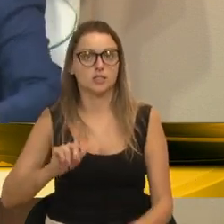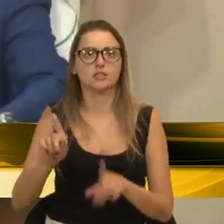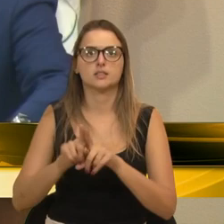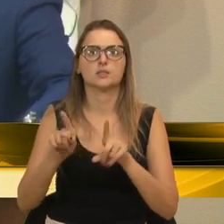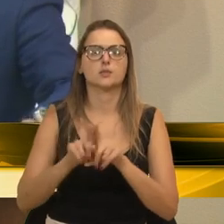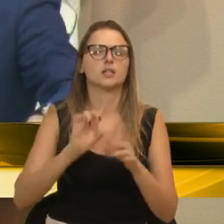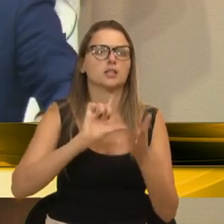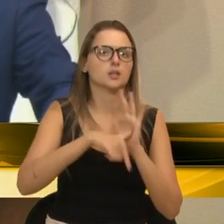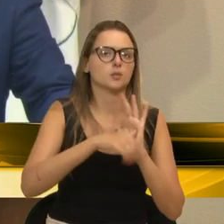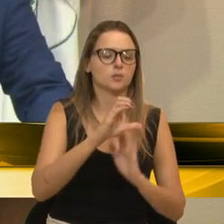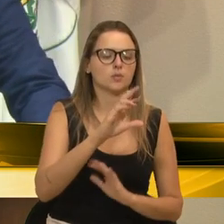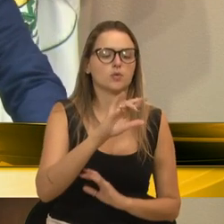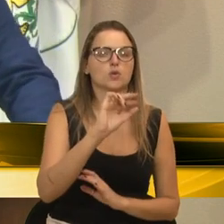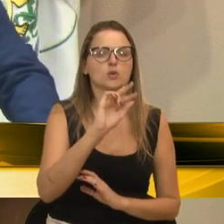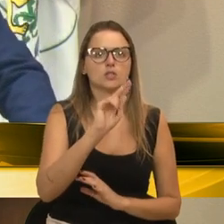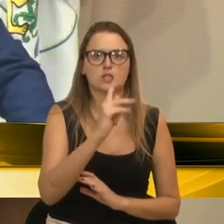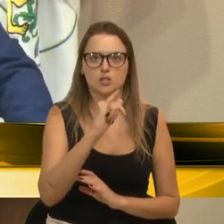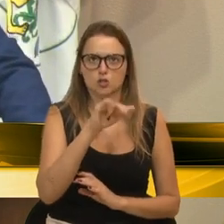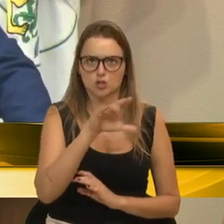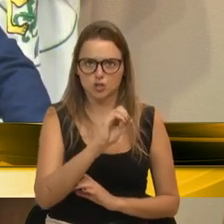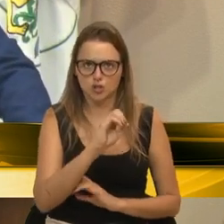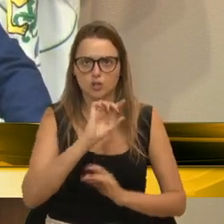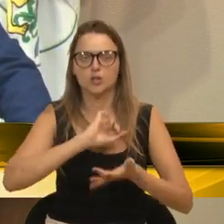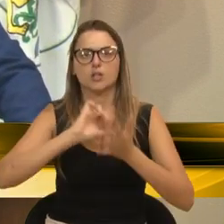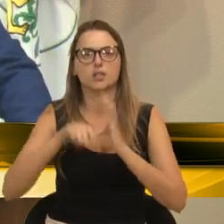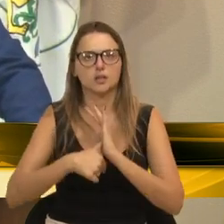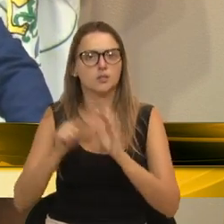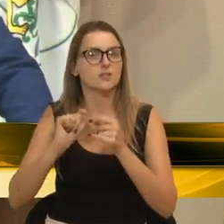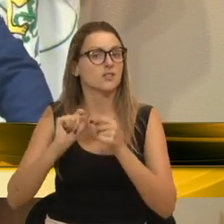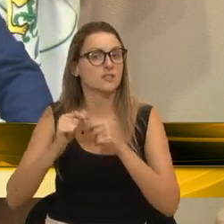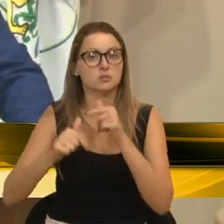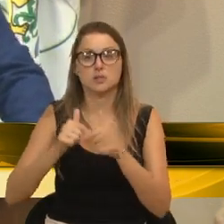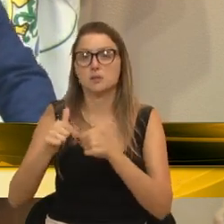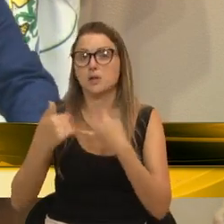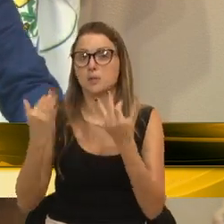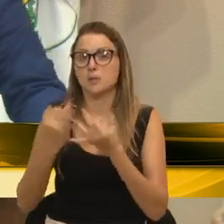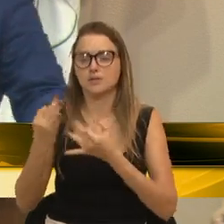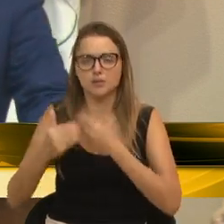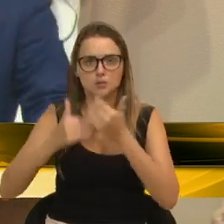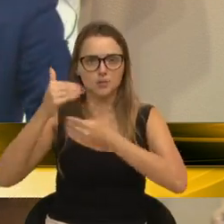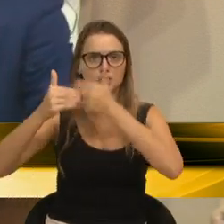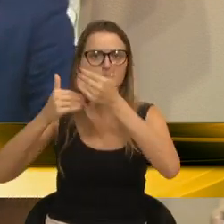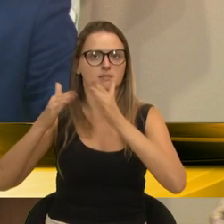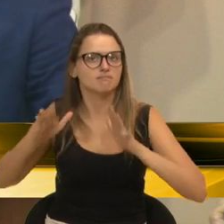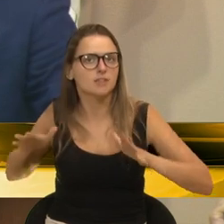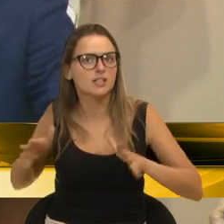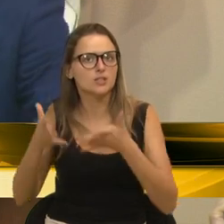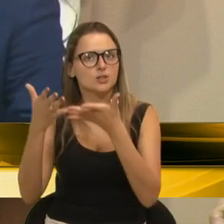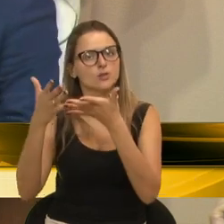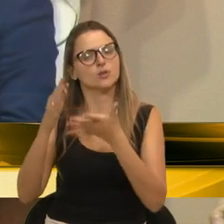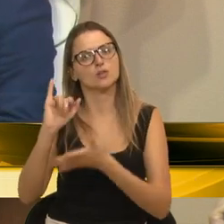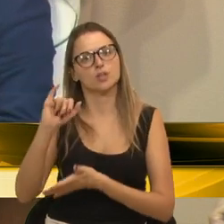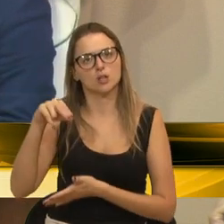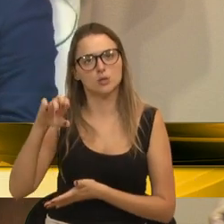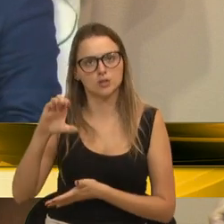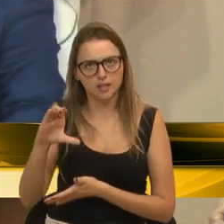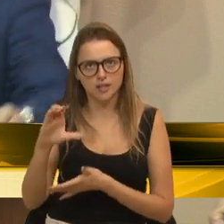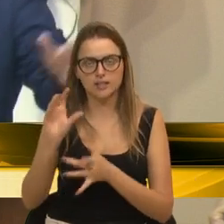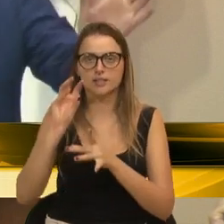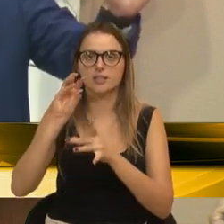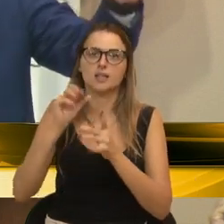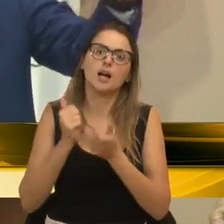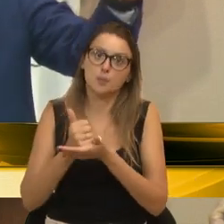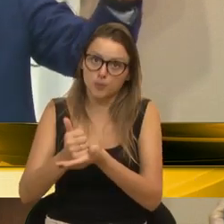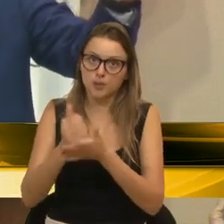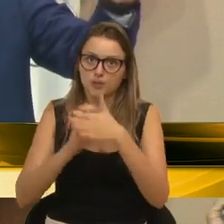Spiandorello, o próprio Baguinski, que fez um trabalho muito grande na incubadora, para fomentar essas empresas na cidade de Caxias do Sul. E aí a gente se